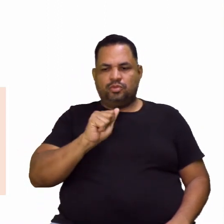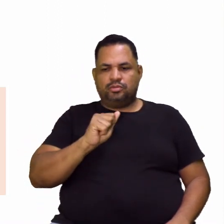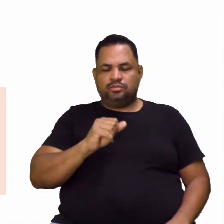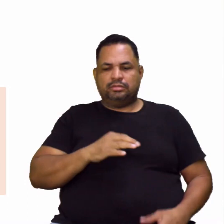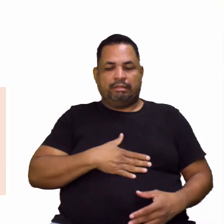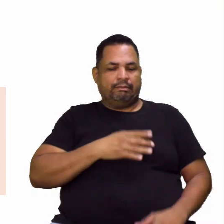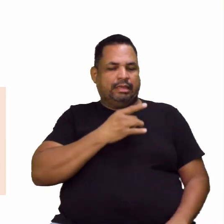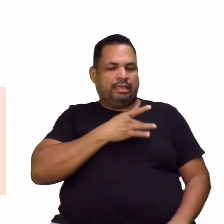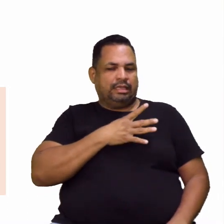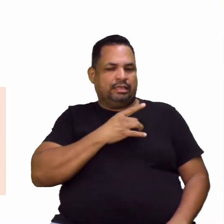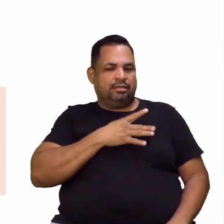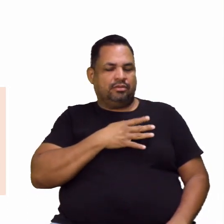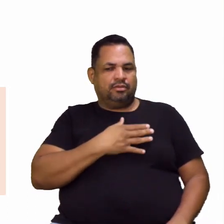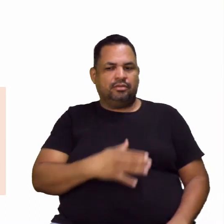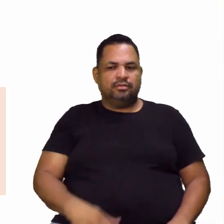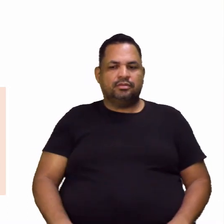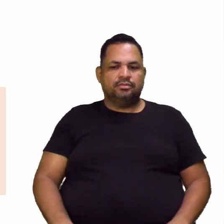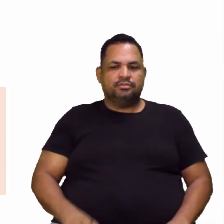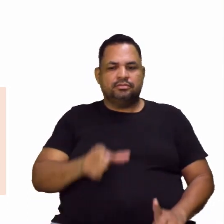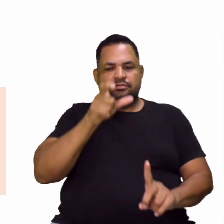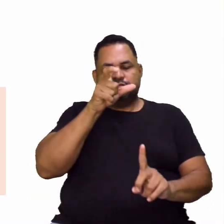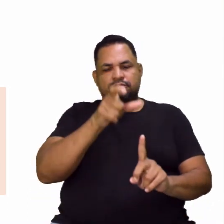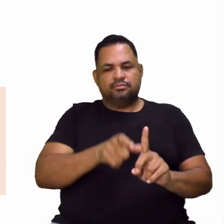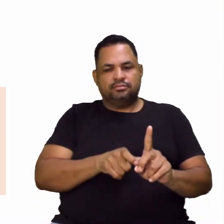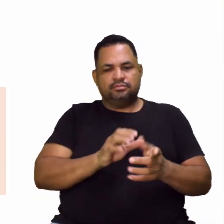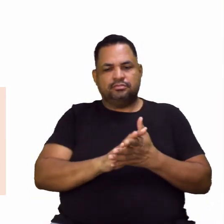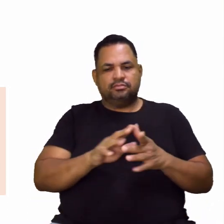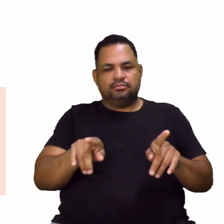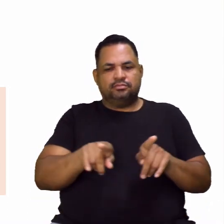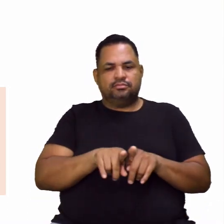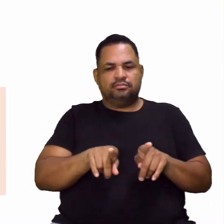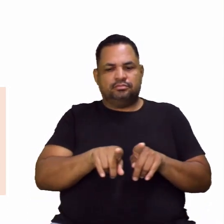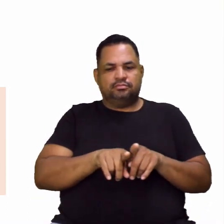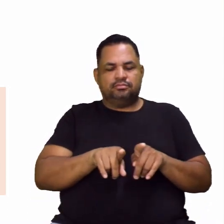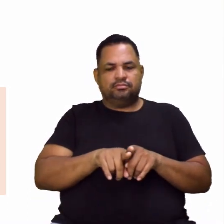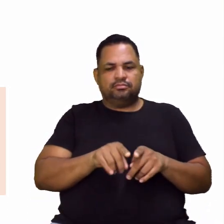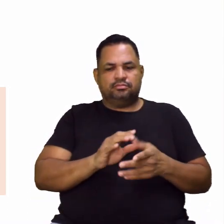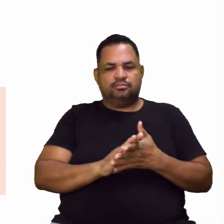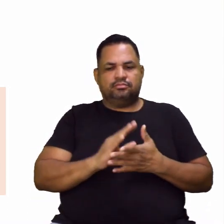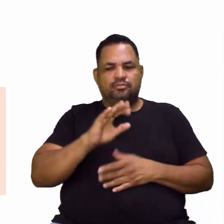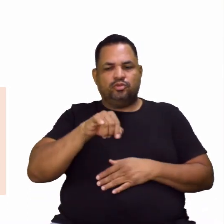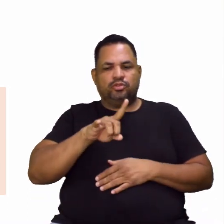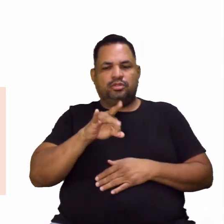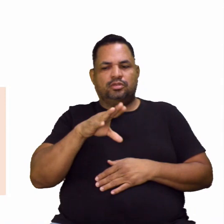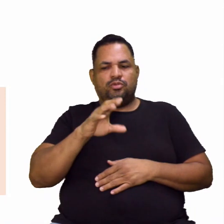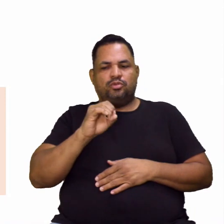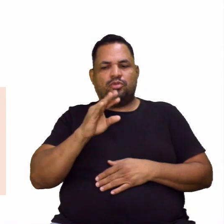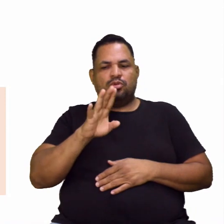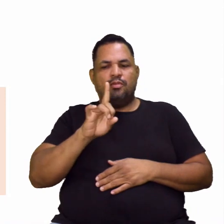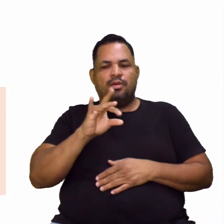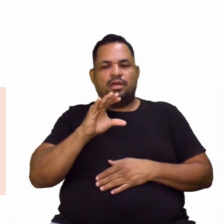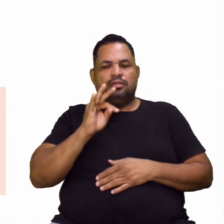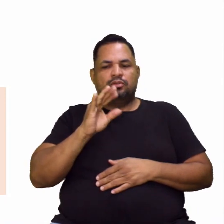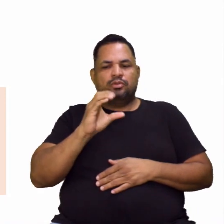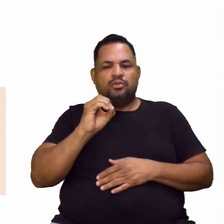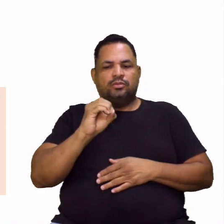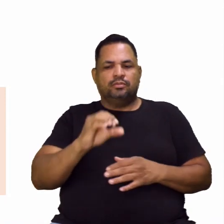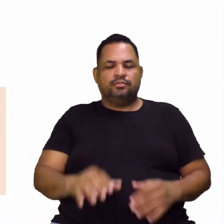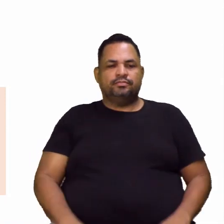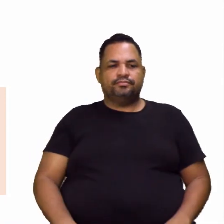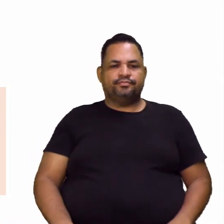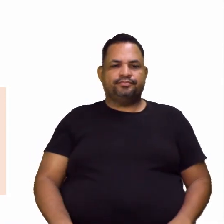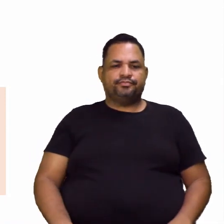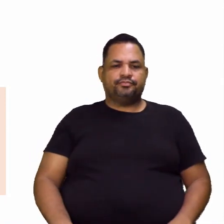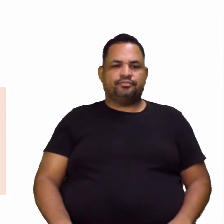medo, que dá medo, né? É um dos personagens também de Monteiro Lobato, beleza? Então,